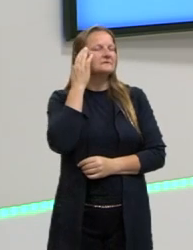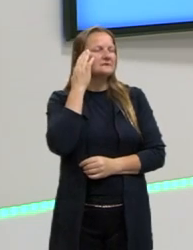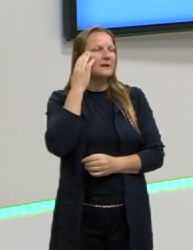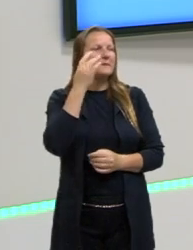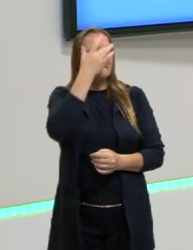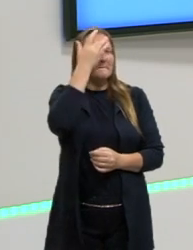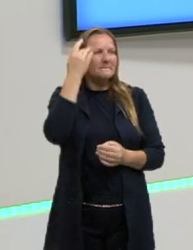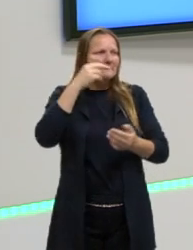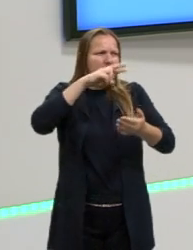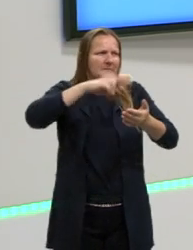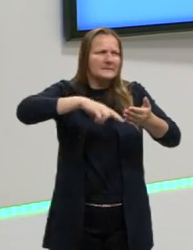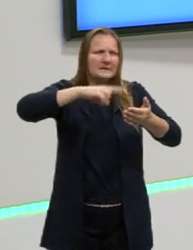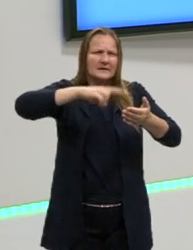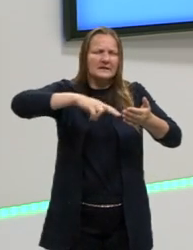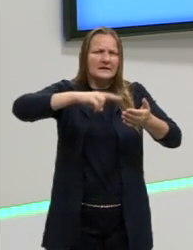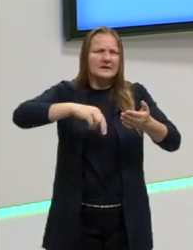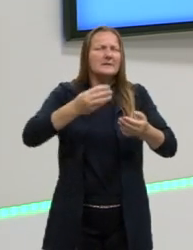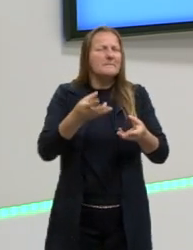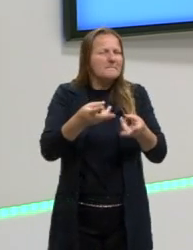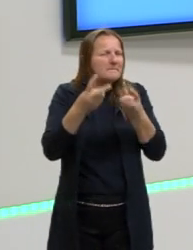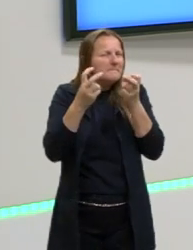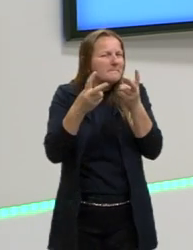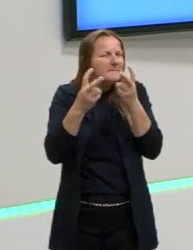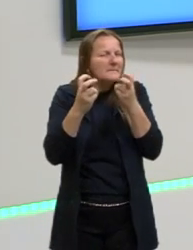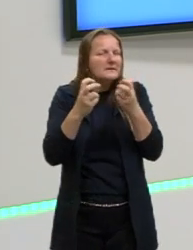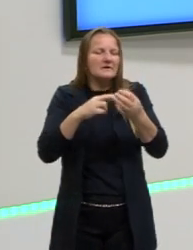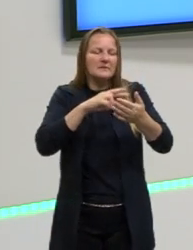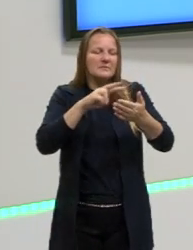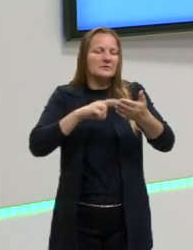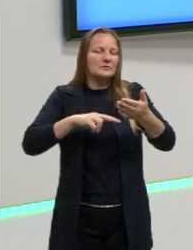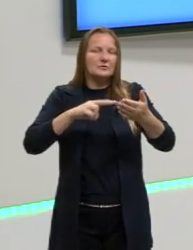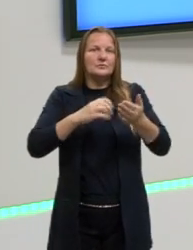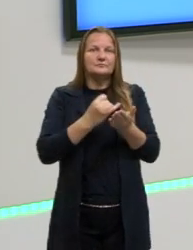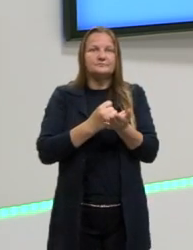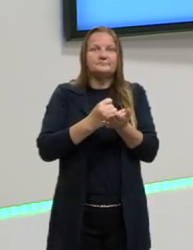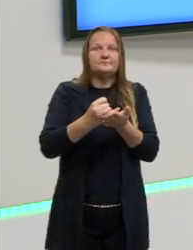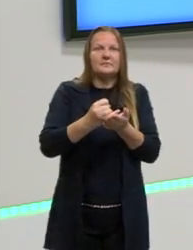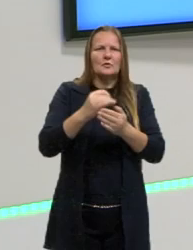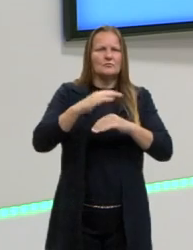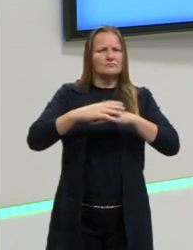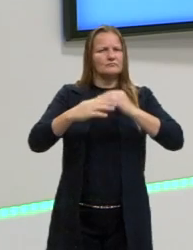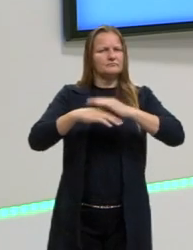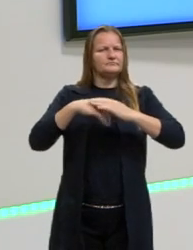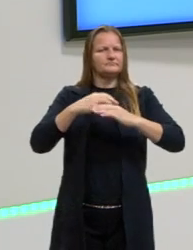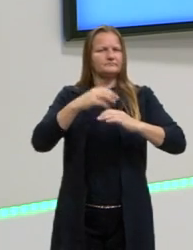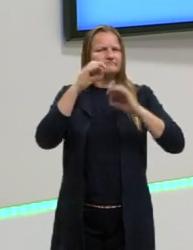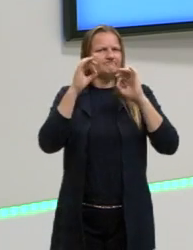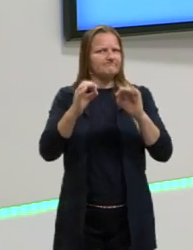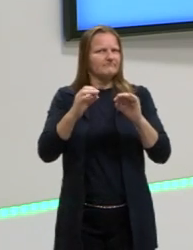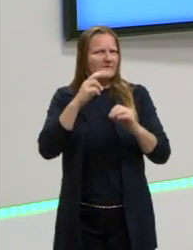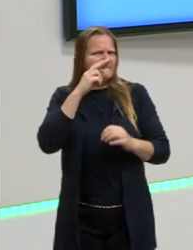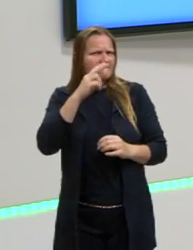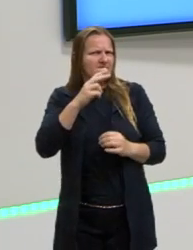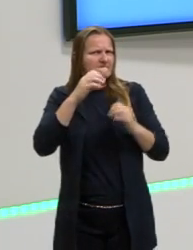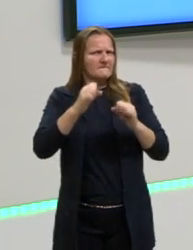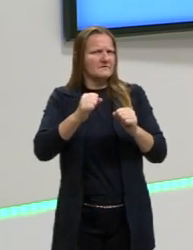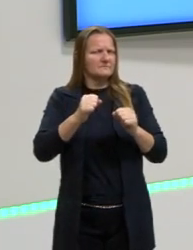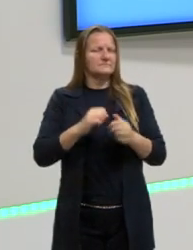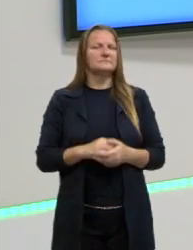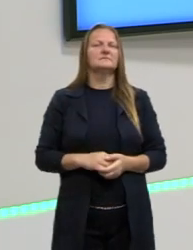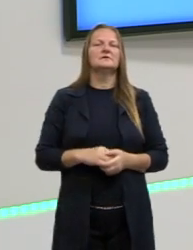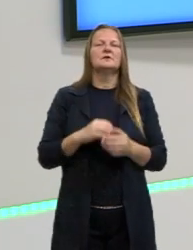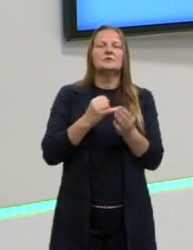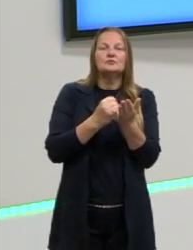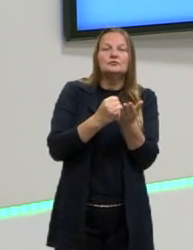leitor perceba que tu partiu lá daquela introdução bem construída, com todos os elementos que precisam ter na introdução,